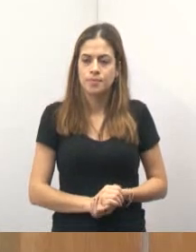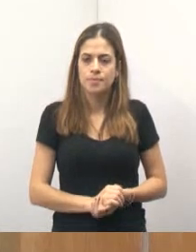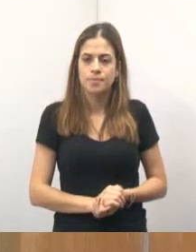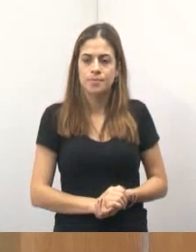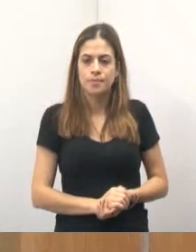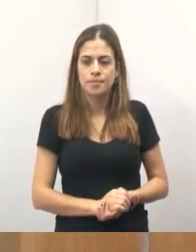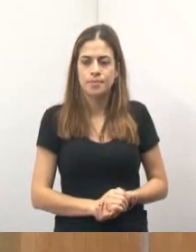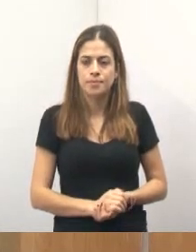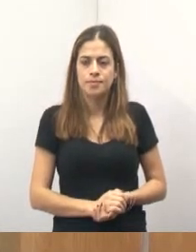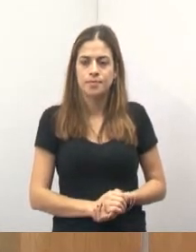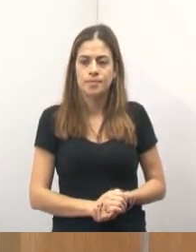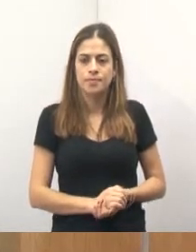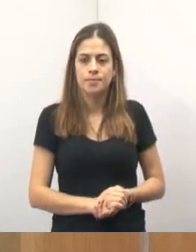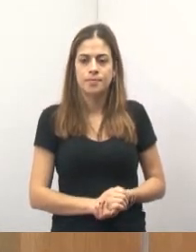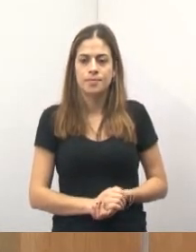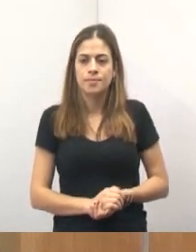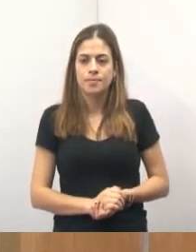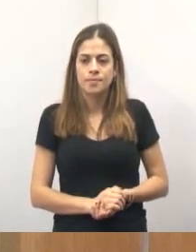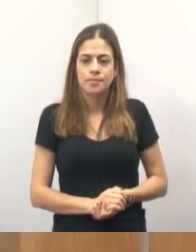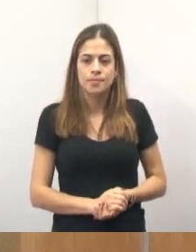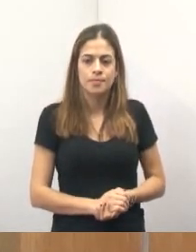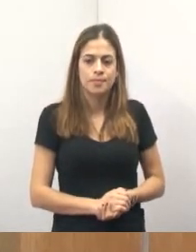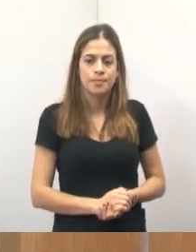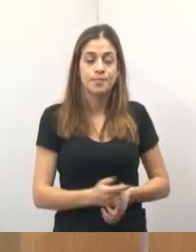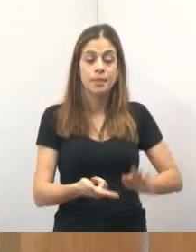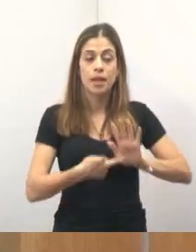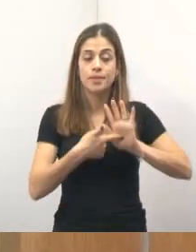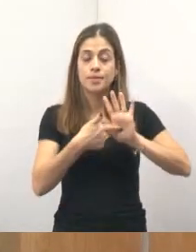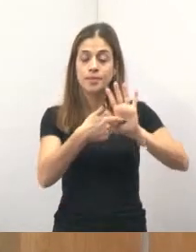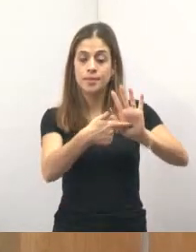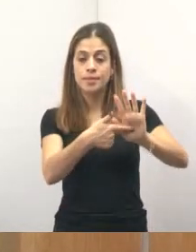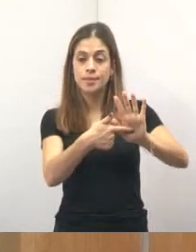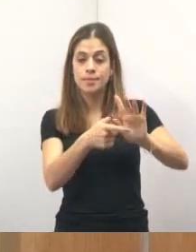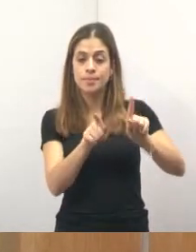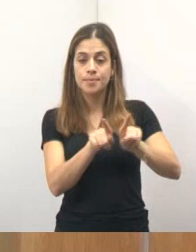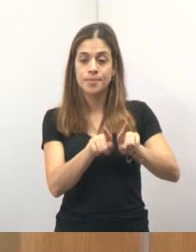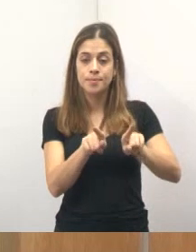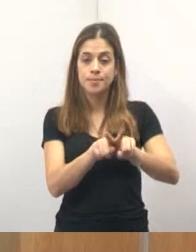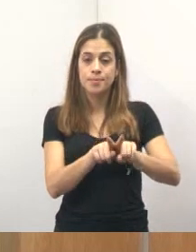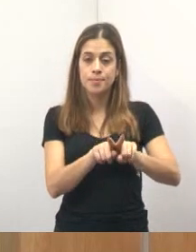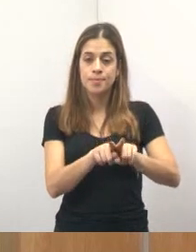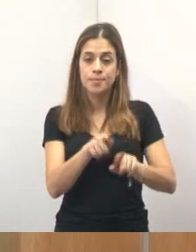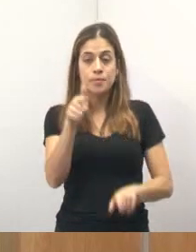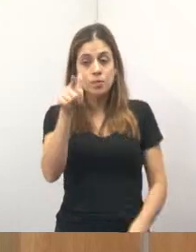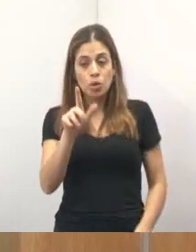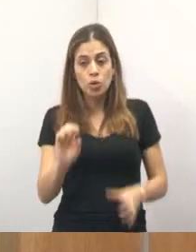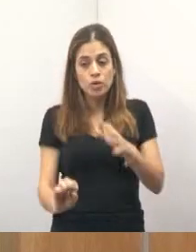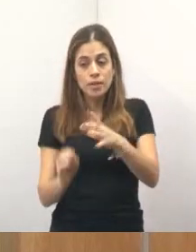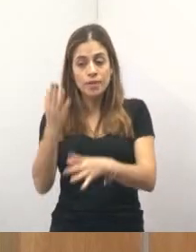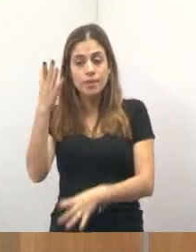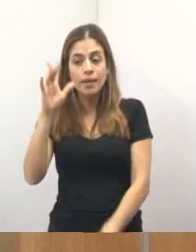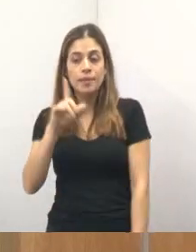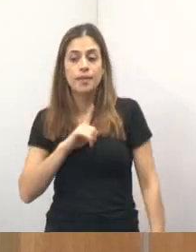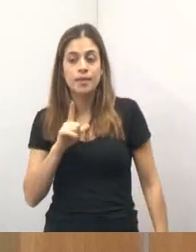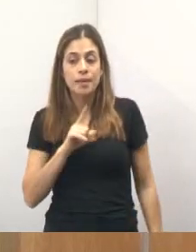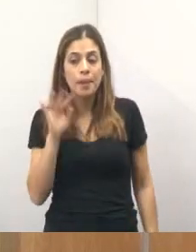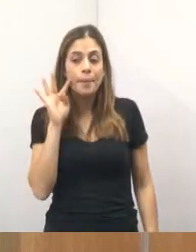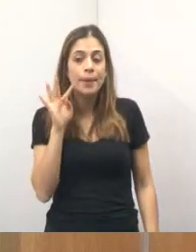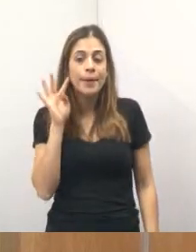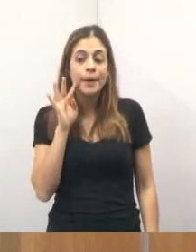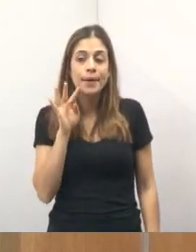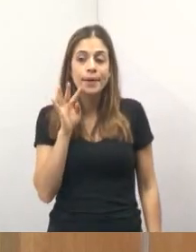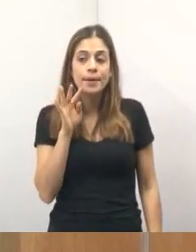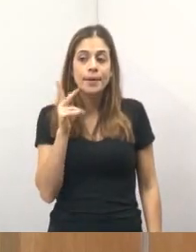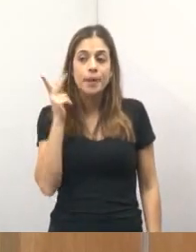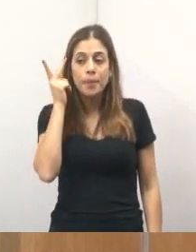Rapidamente também, gostaria de destacar um outro evento que teve muito bacana, viu, Paulinho? Seu projeto